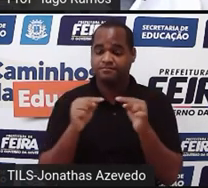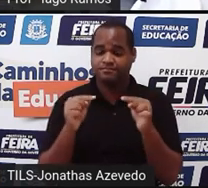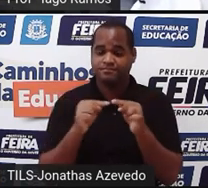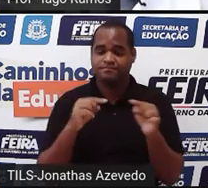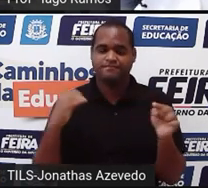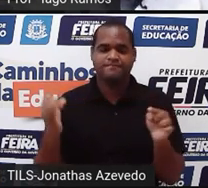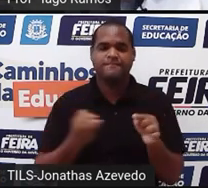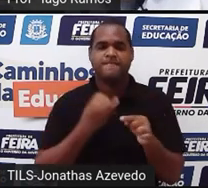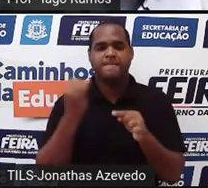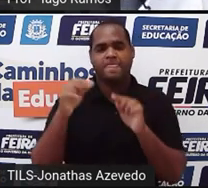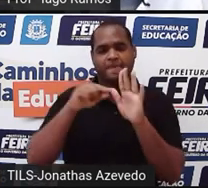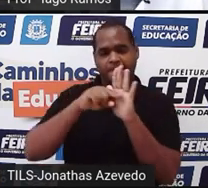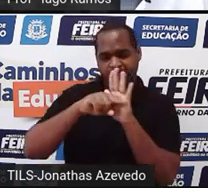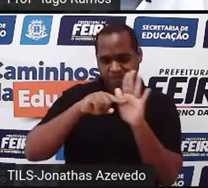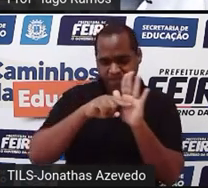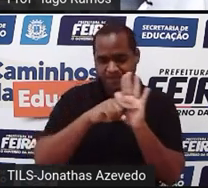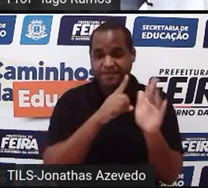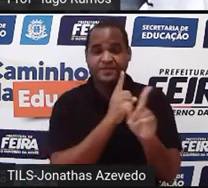de análise